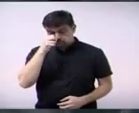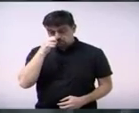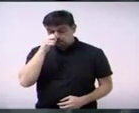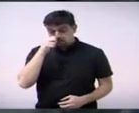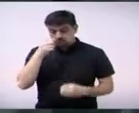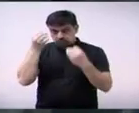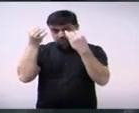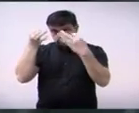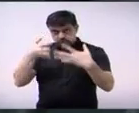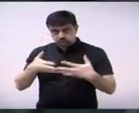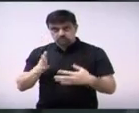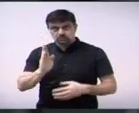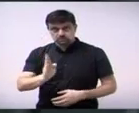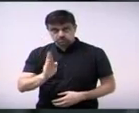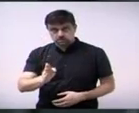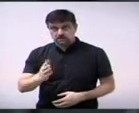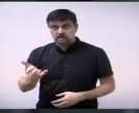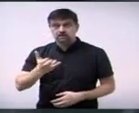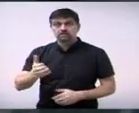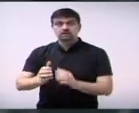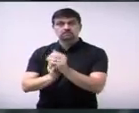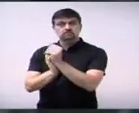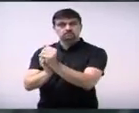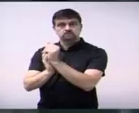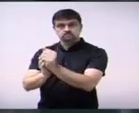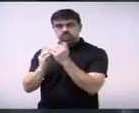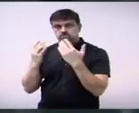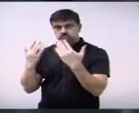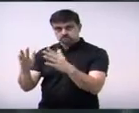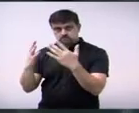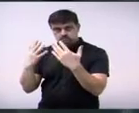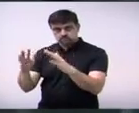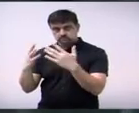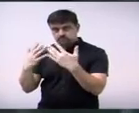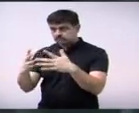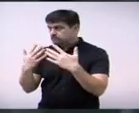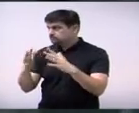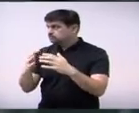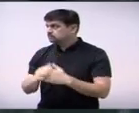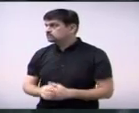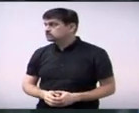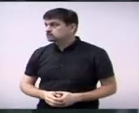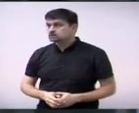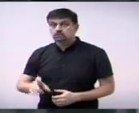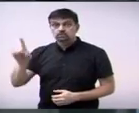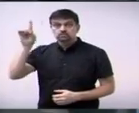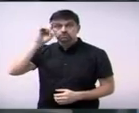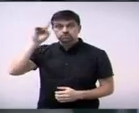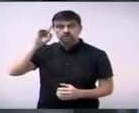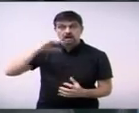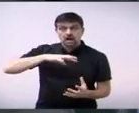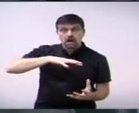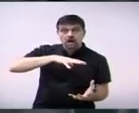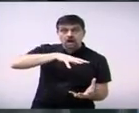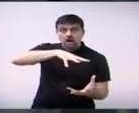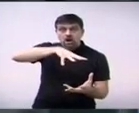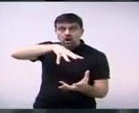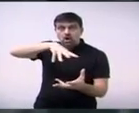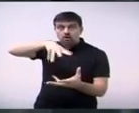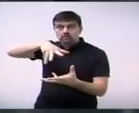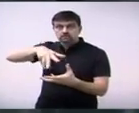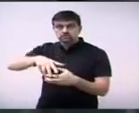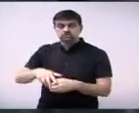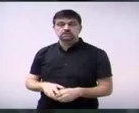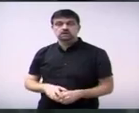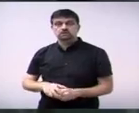a colocação de saudar e me congratular com o dia mundial de conscientização